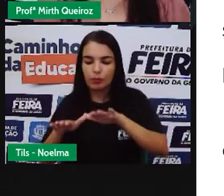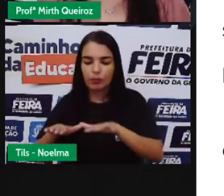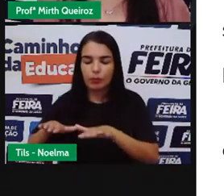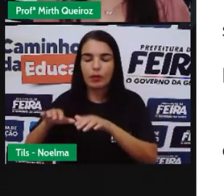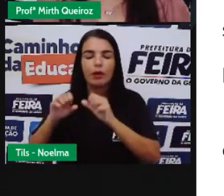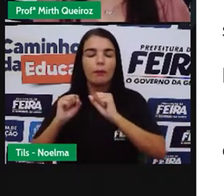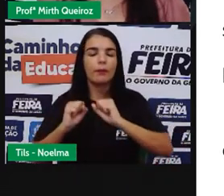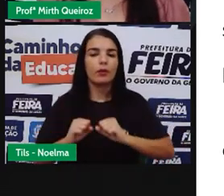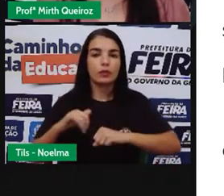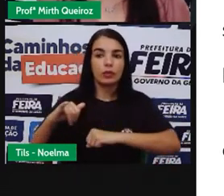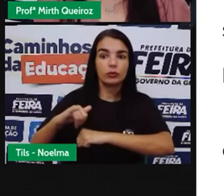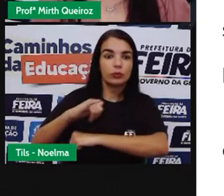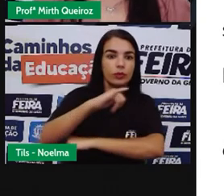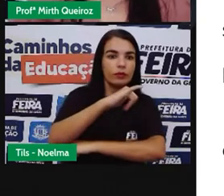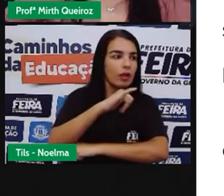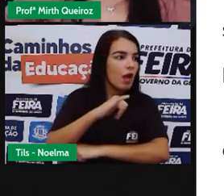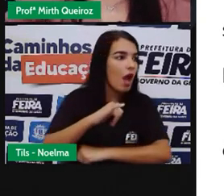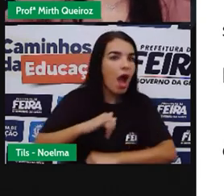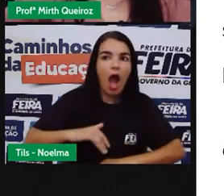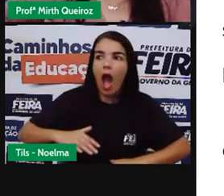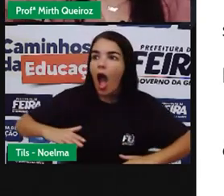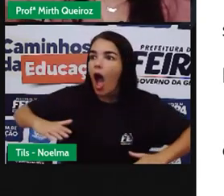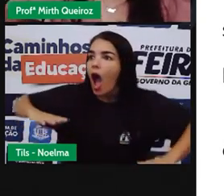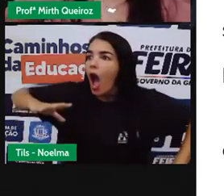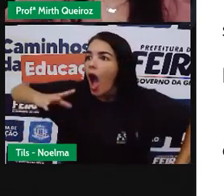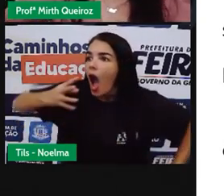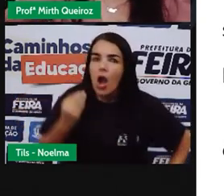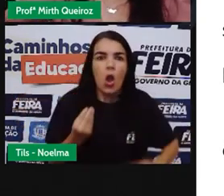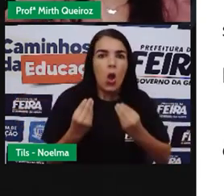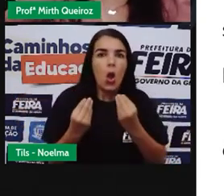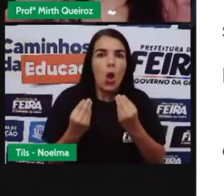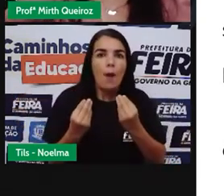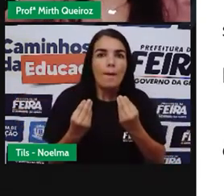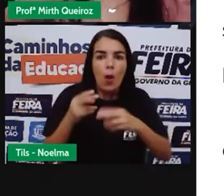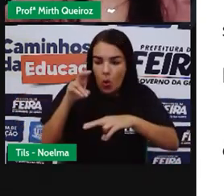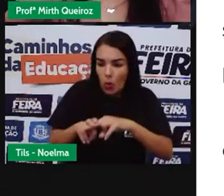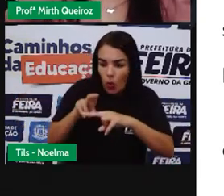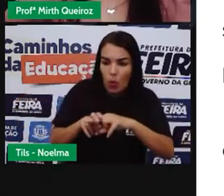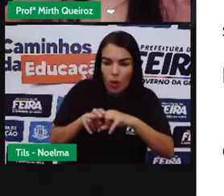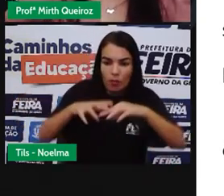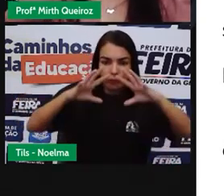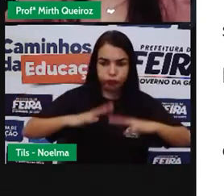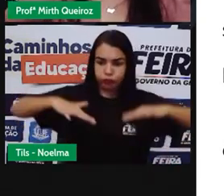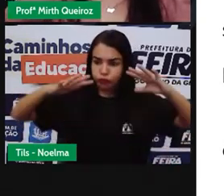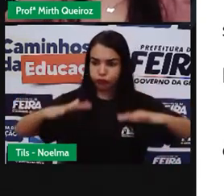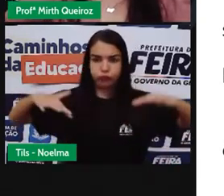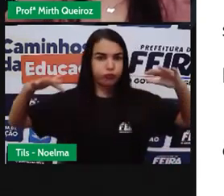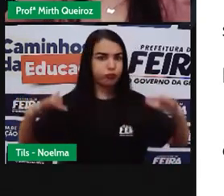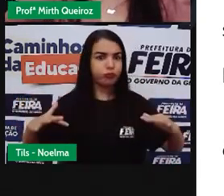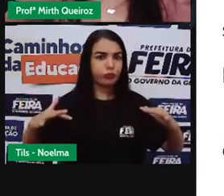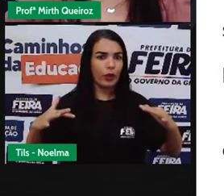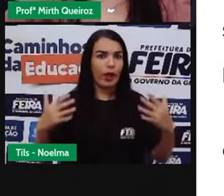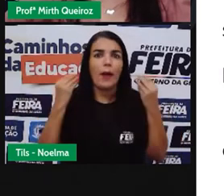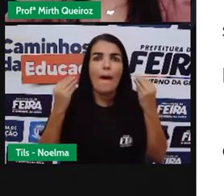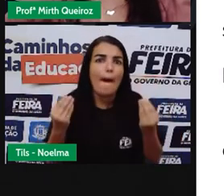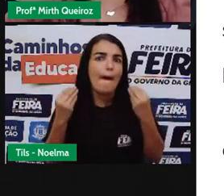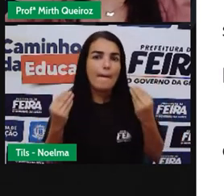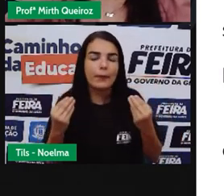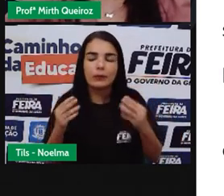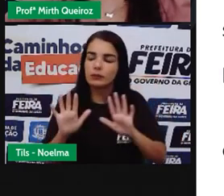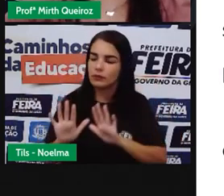aparelho. E essa não. Bancos flutuantes, não. Tudo menos bancos flutuantes.